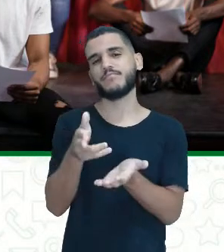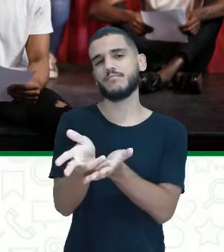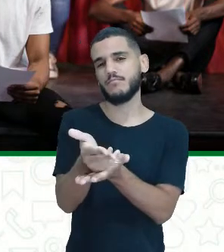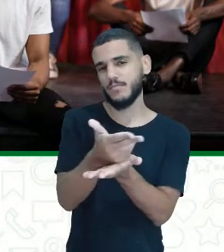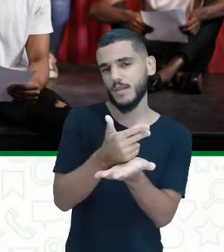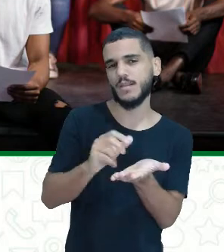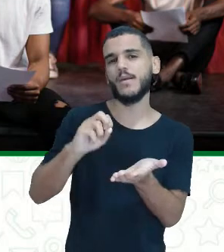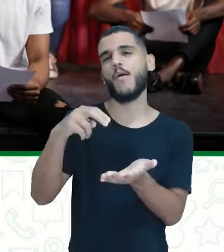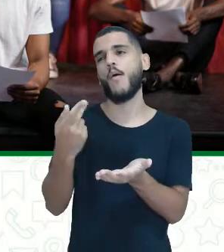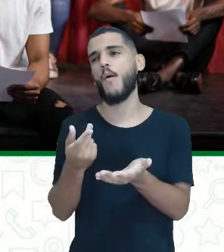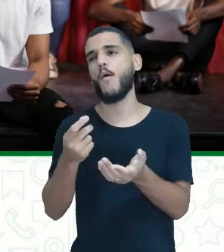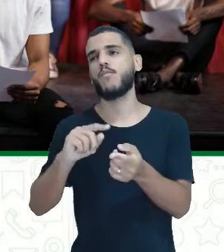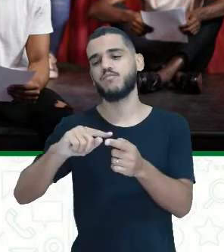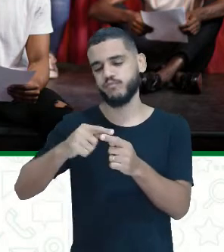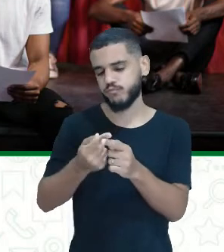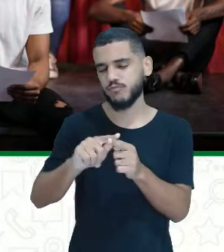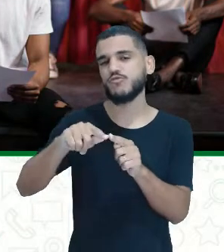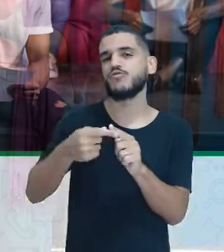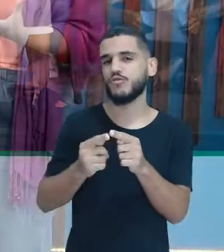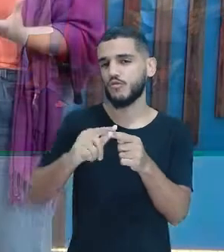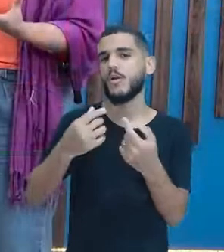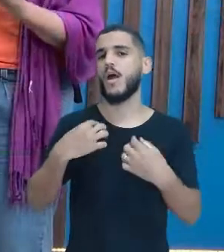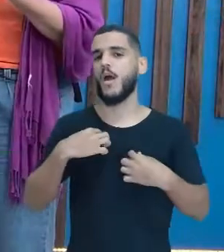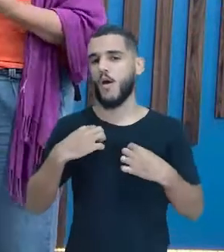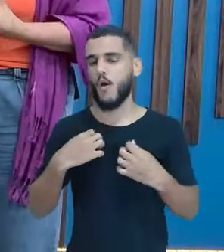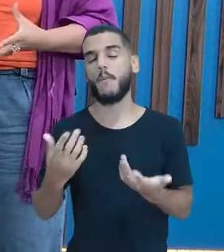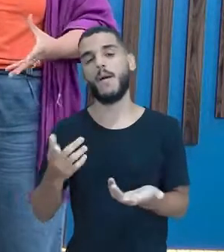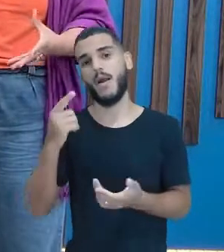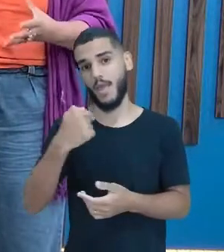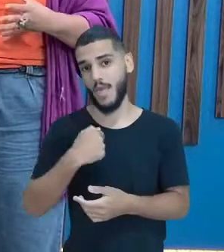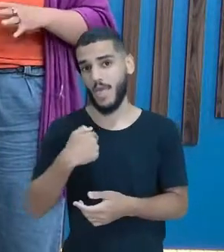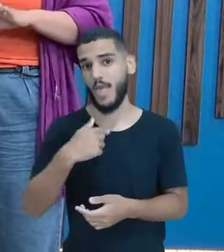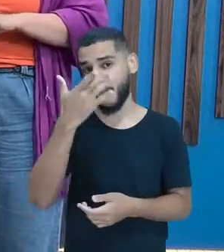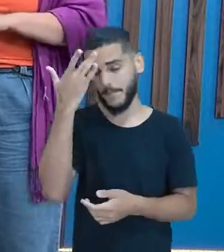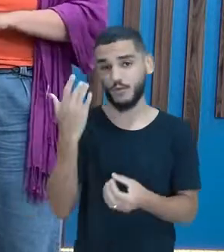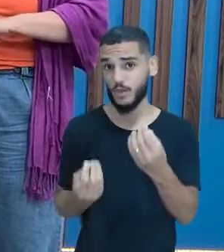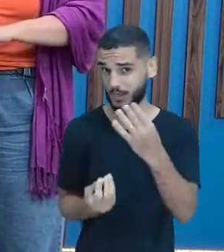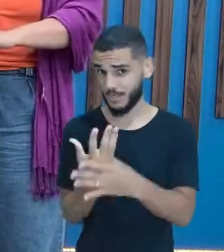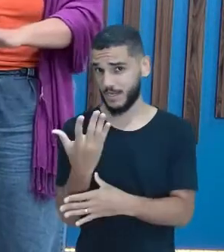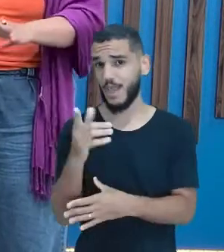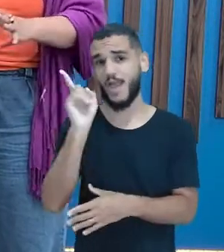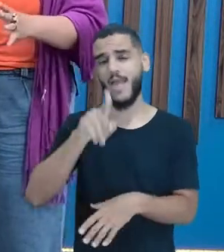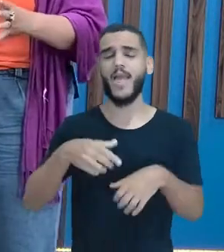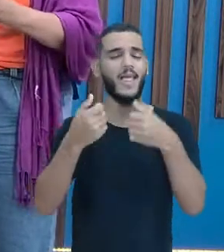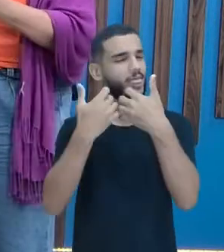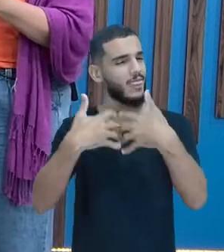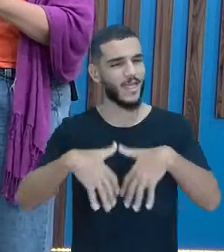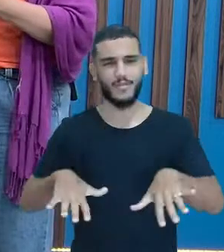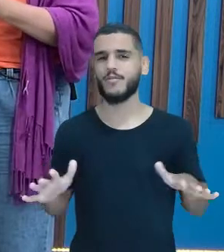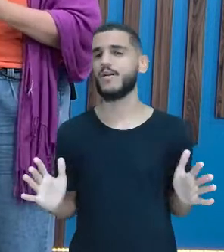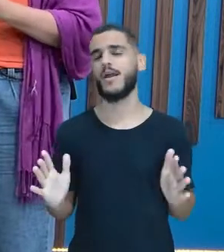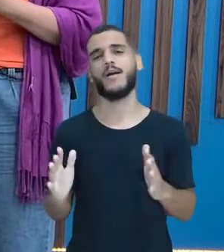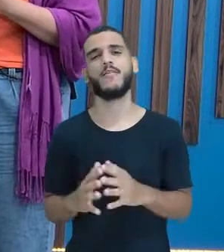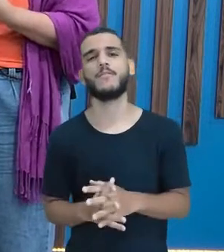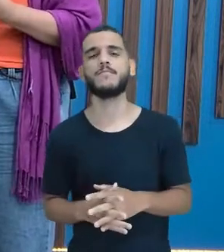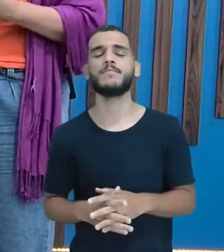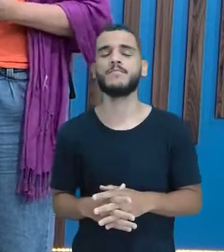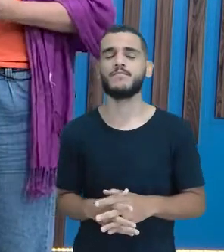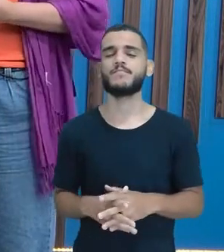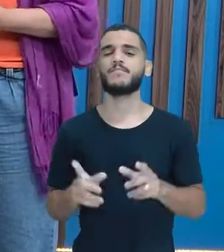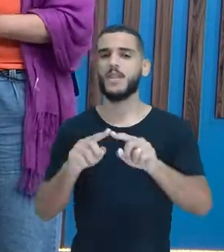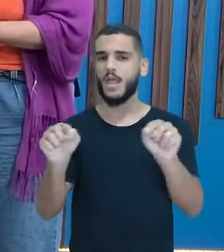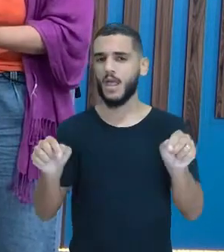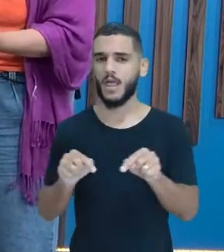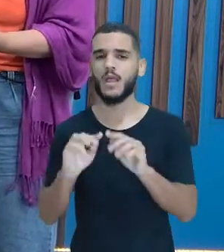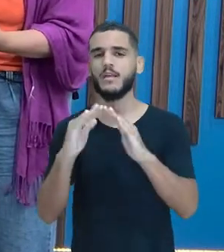-las, imagina! Já vai ser a figurinista da Eu sei, o figurinista, é natural, na sala de aula é muito bom, é muito gostoso, porque